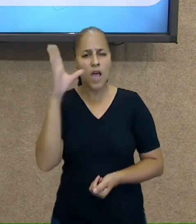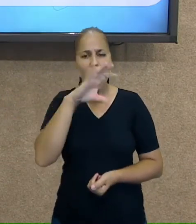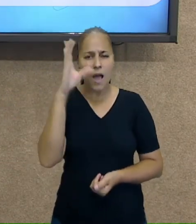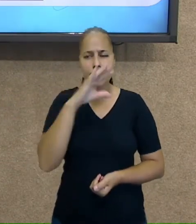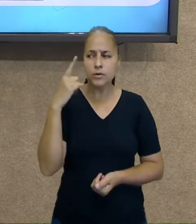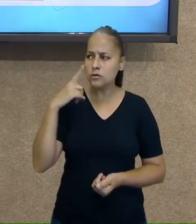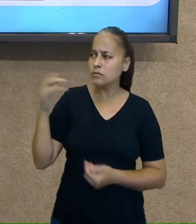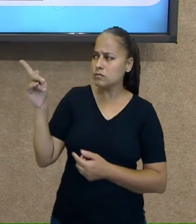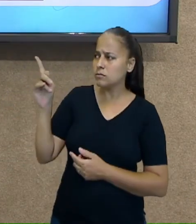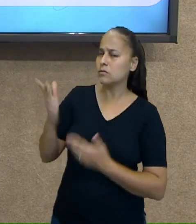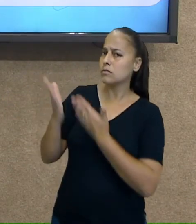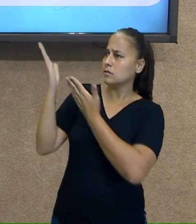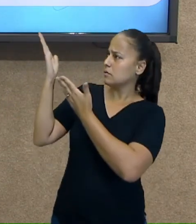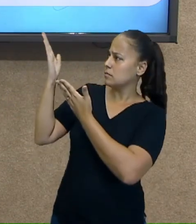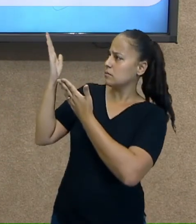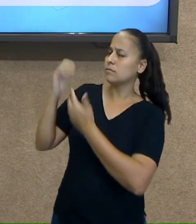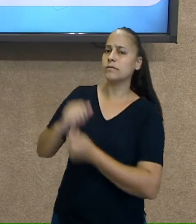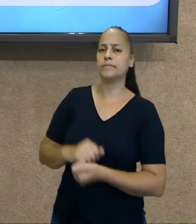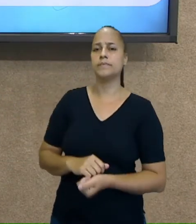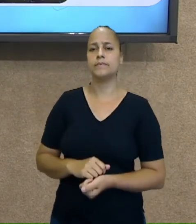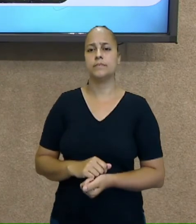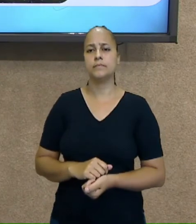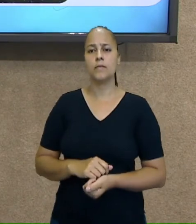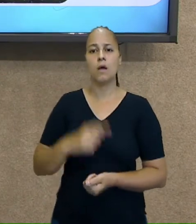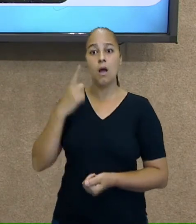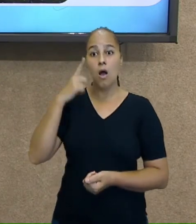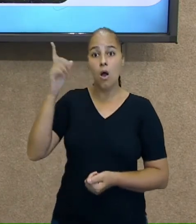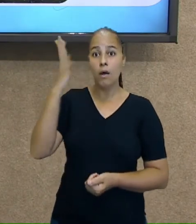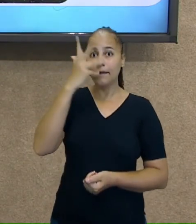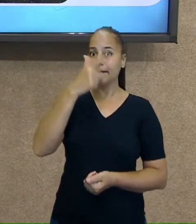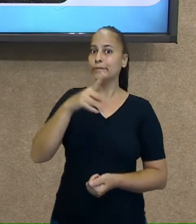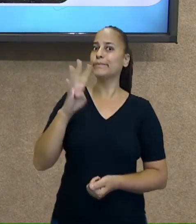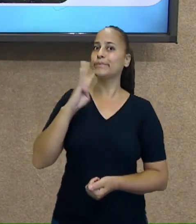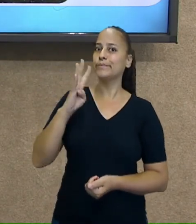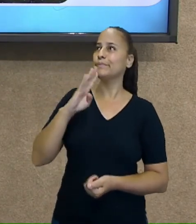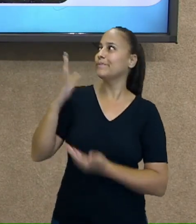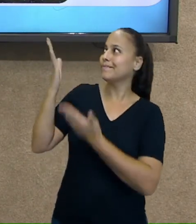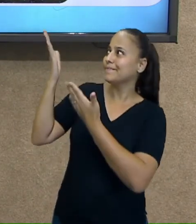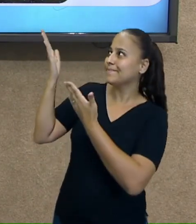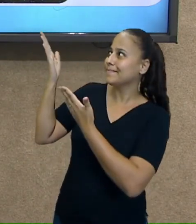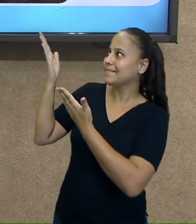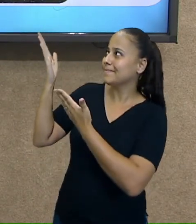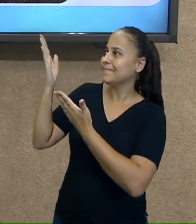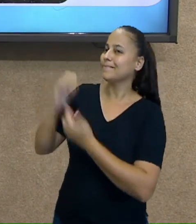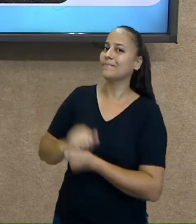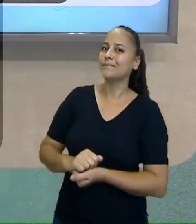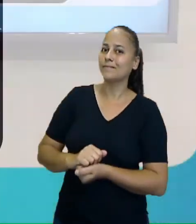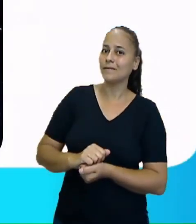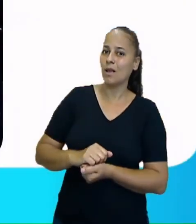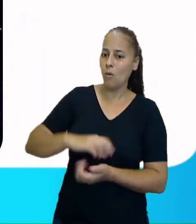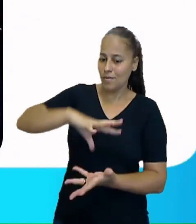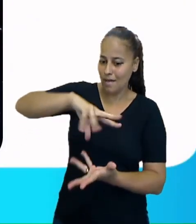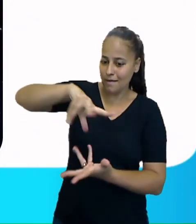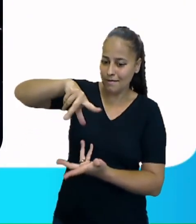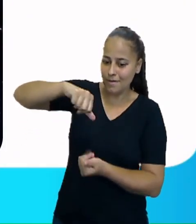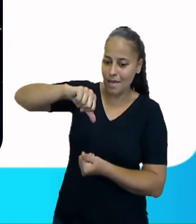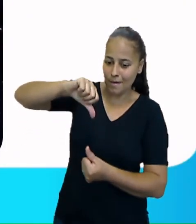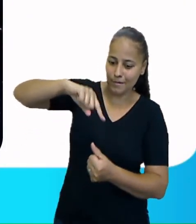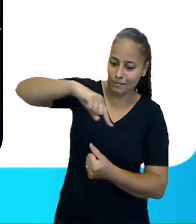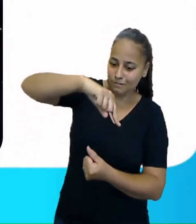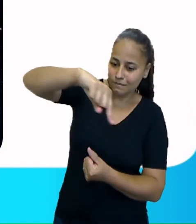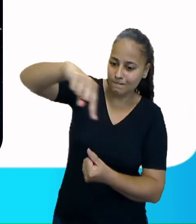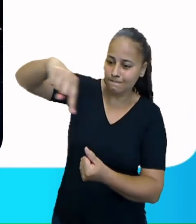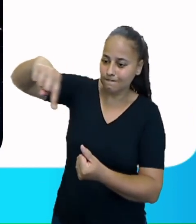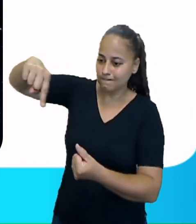olhadinha no movimento de rotação, para vocês não esquecerem. É quando a Terra gira em torno de si